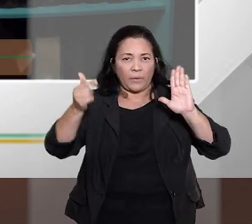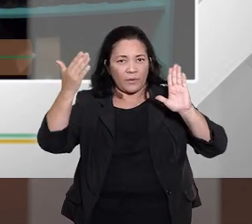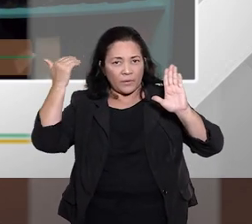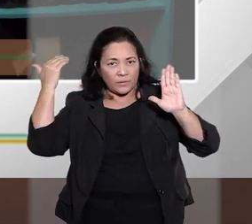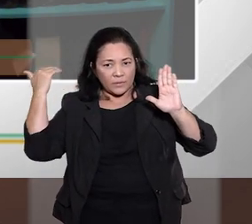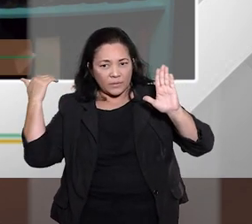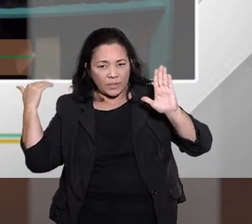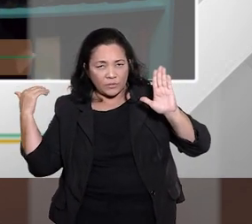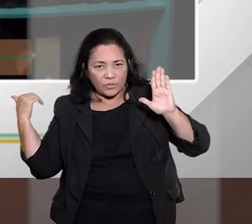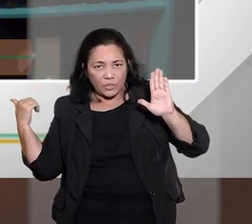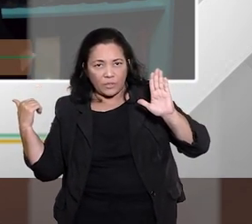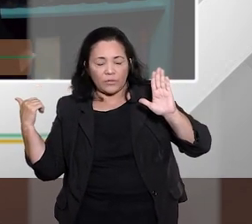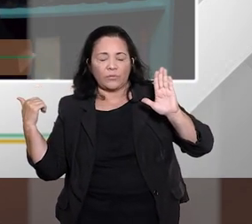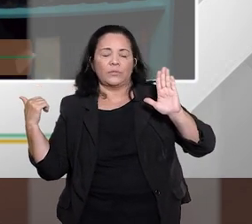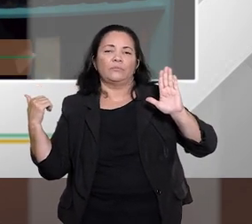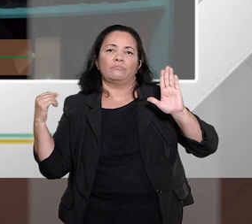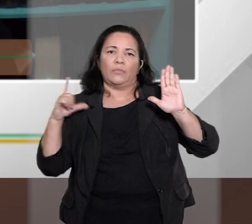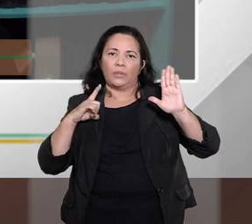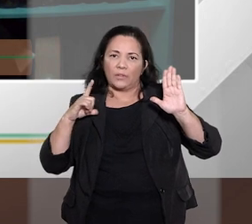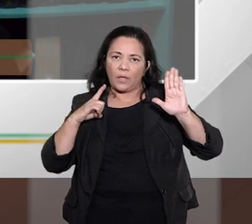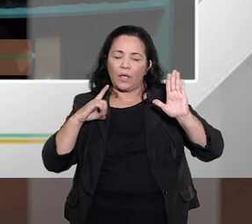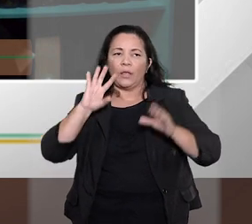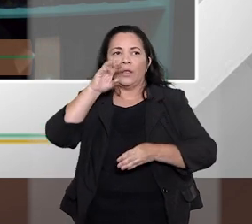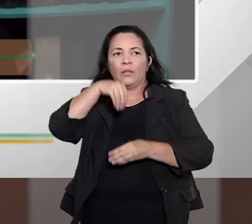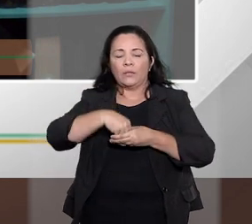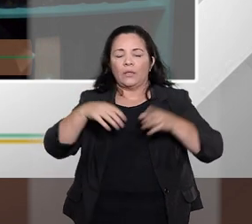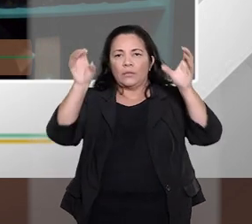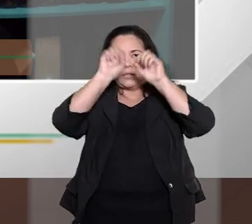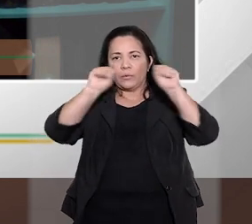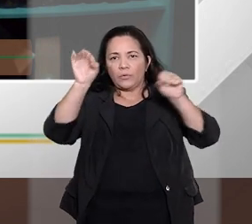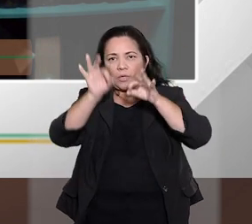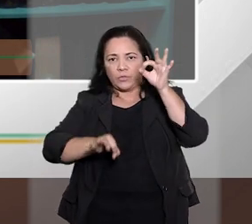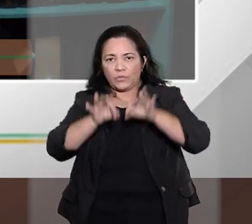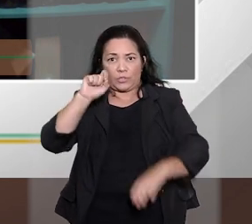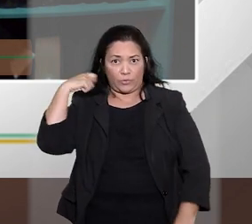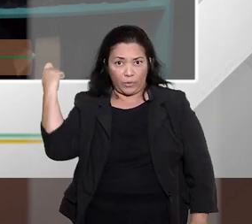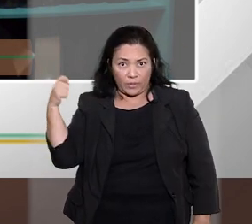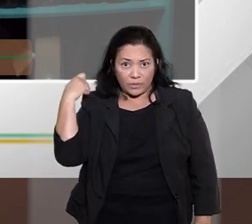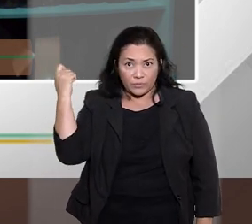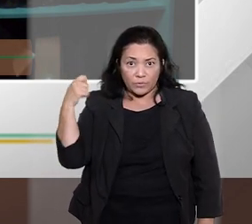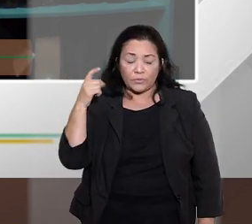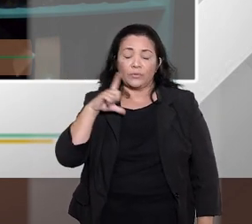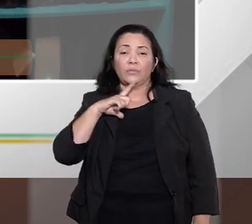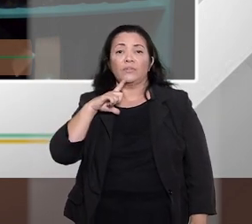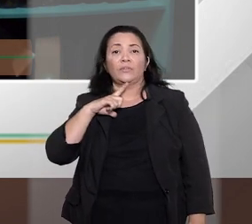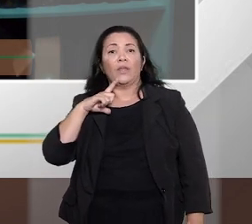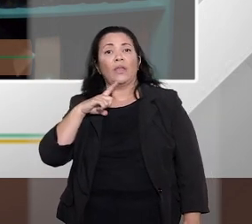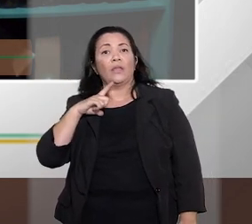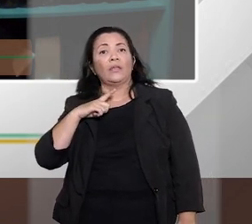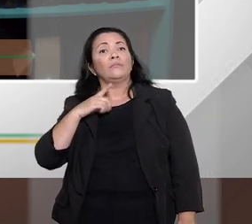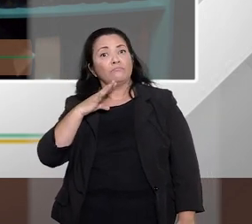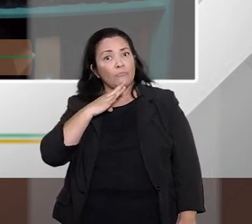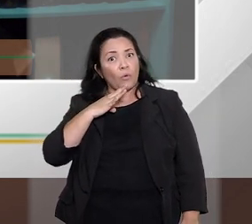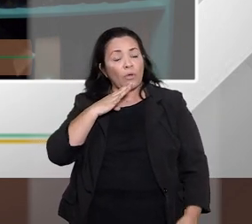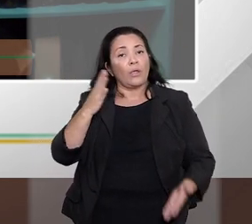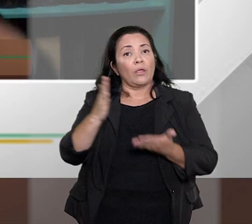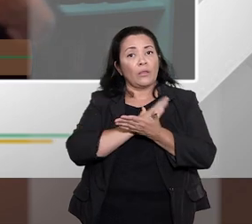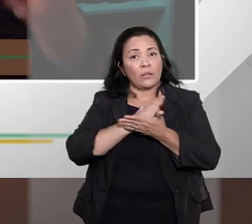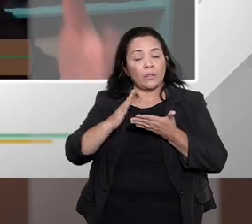prévios à lei são do Tribunal de Justiça do Rio Grande do Sul de colegas